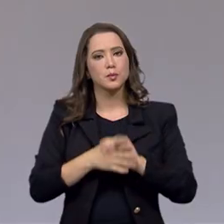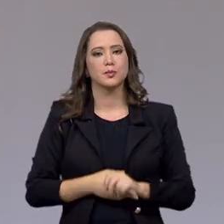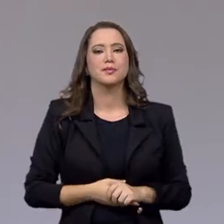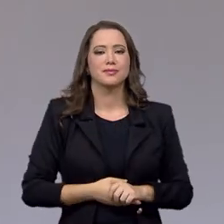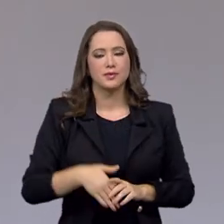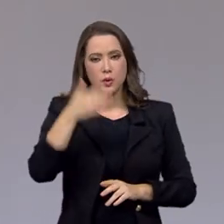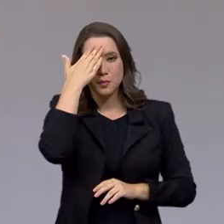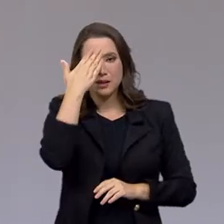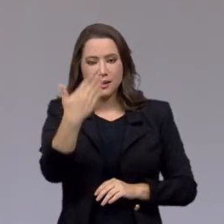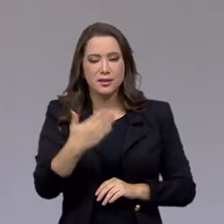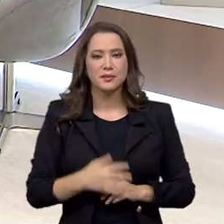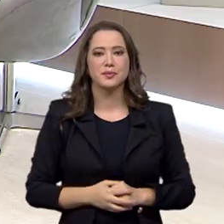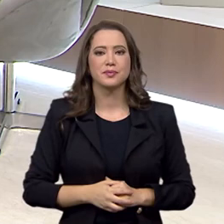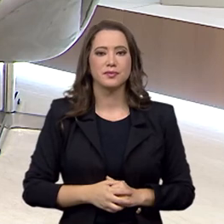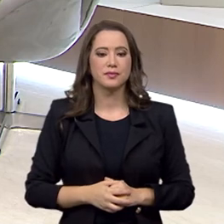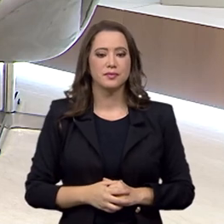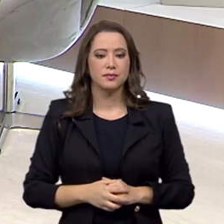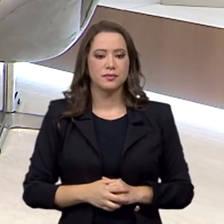Obrigado, secretário.